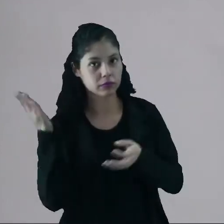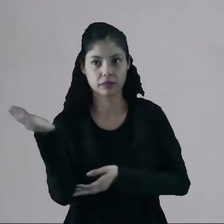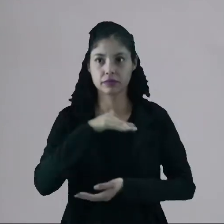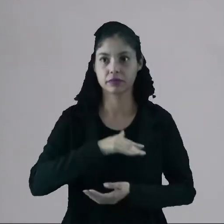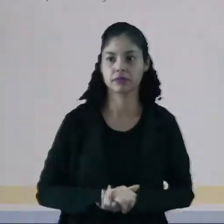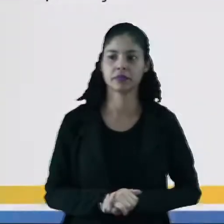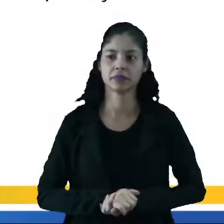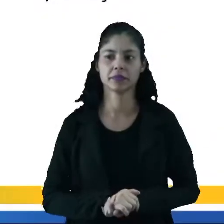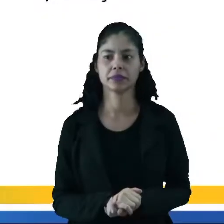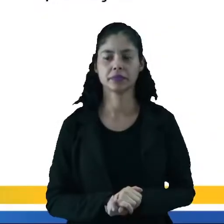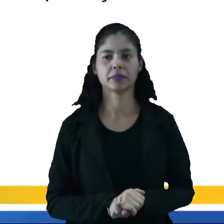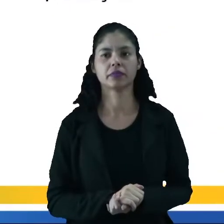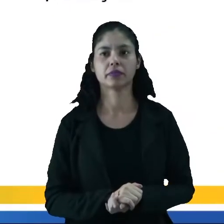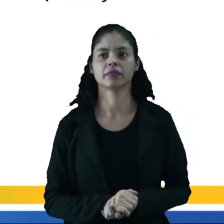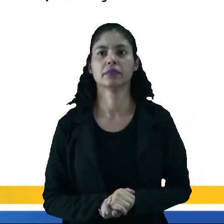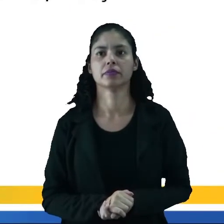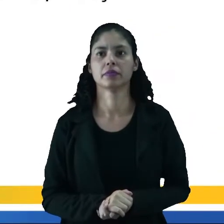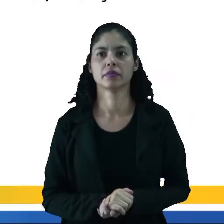Vamos lá?